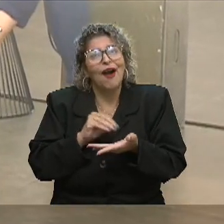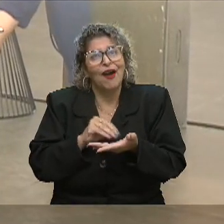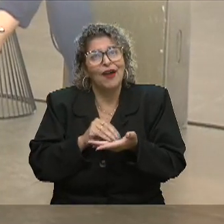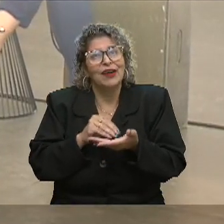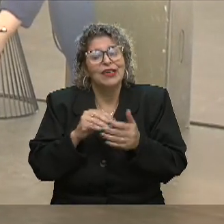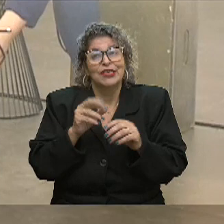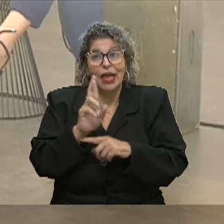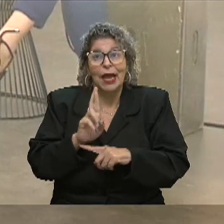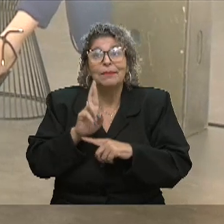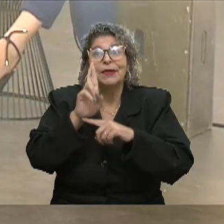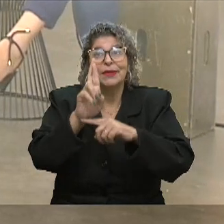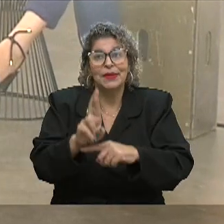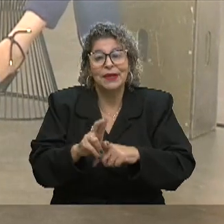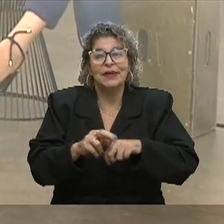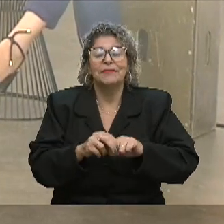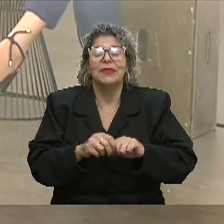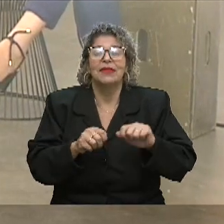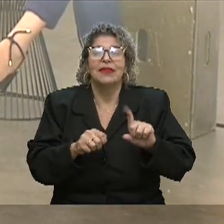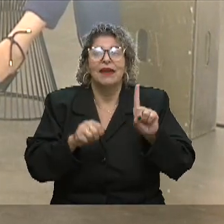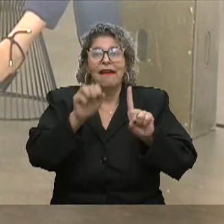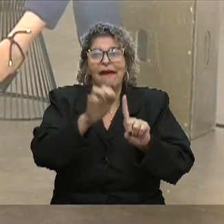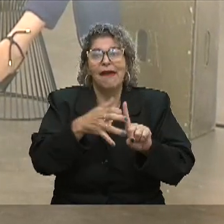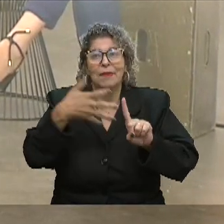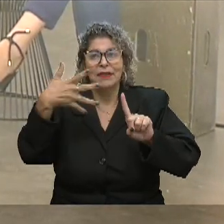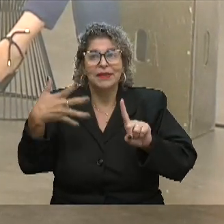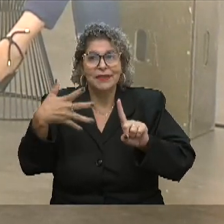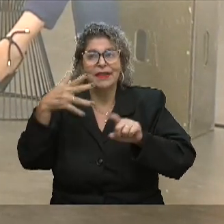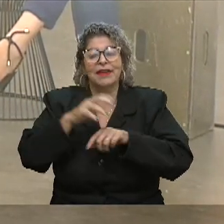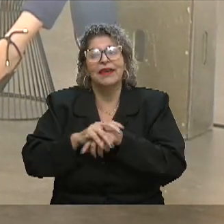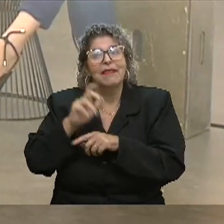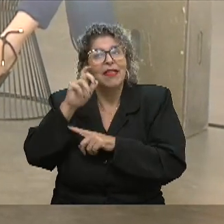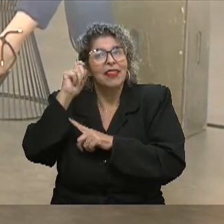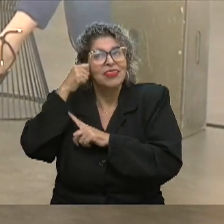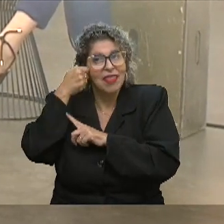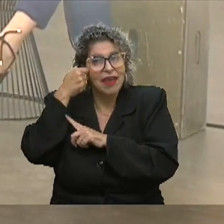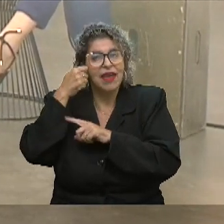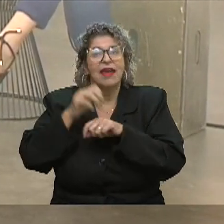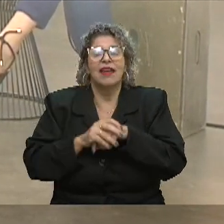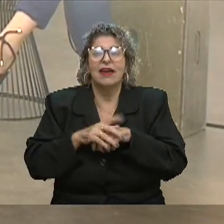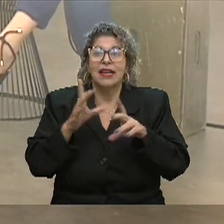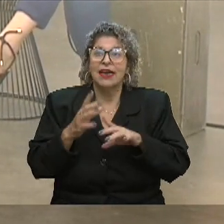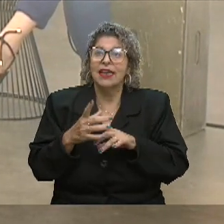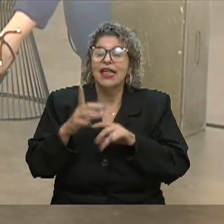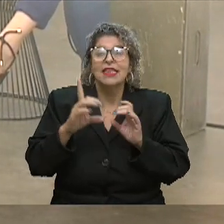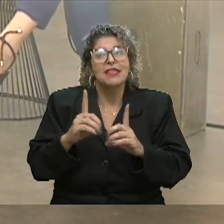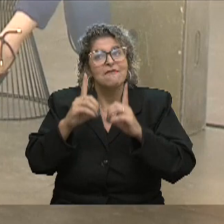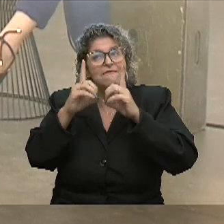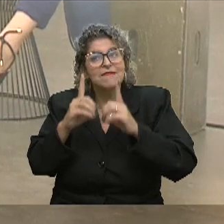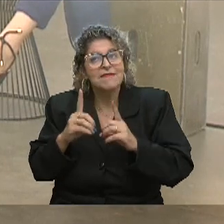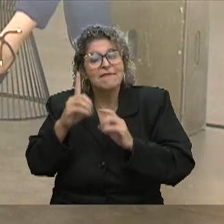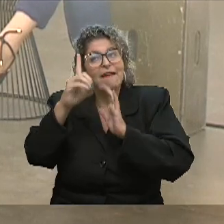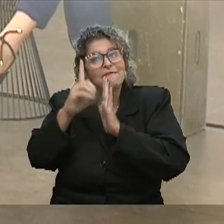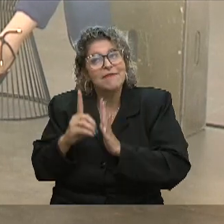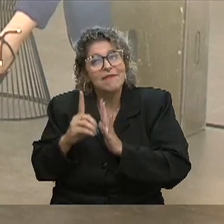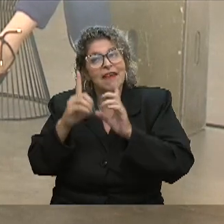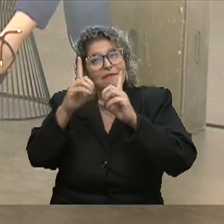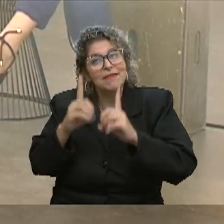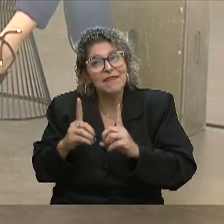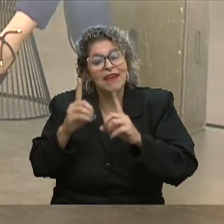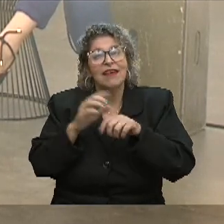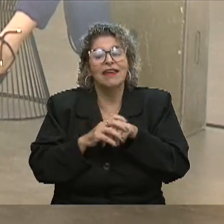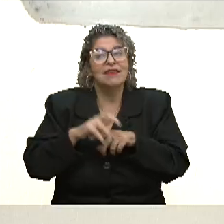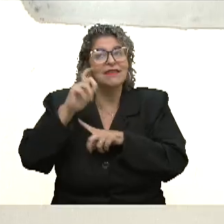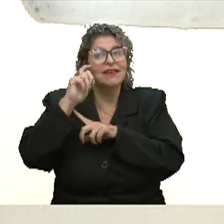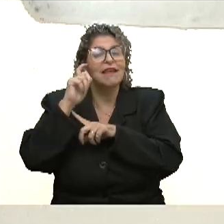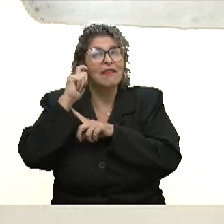representatividade LGBT e negra, indígena, de pessoas com deficiência. Então, eu acho que melhorou muito, mas